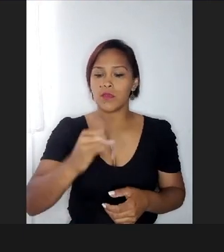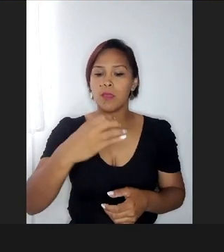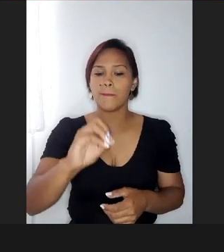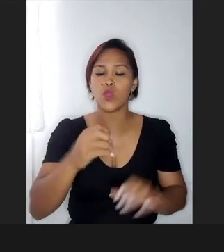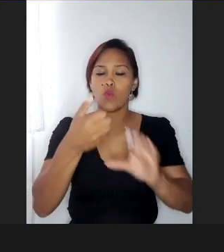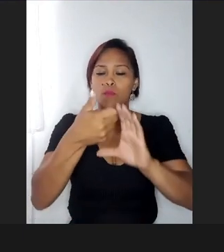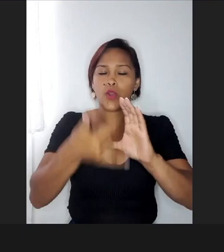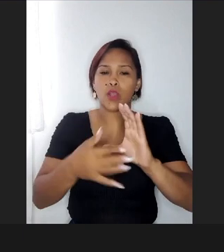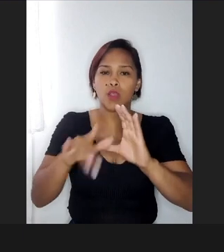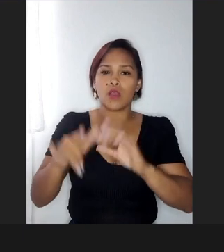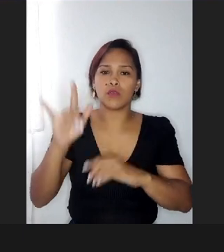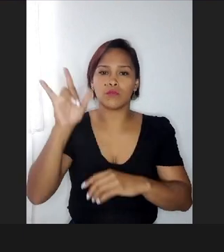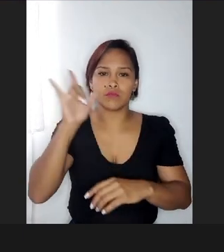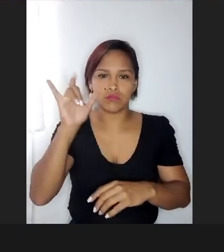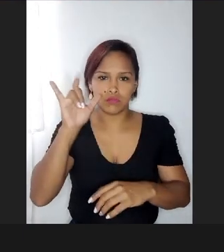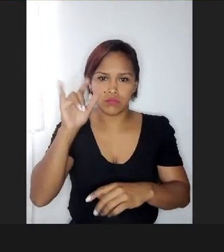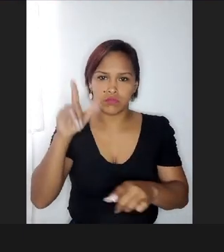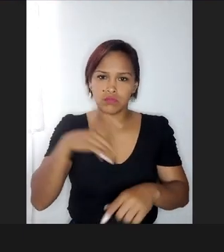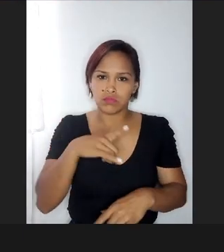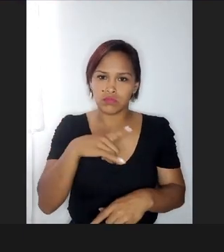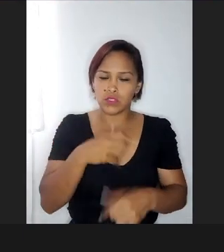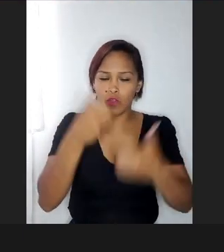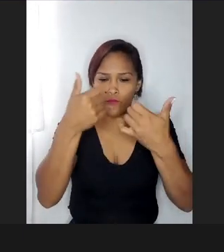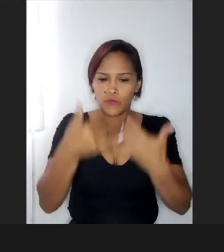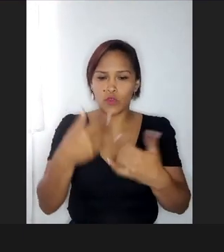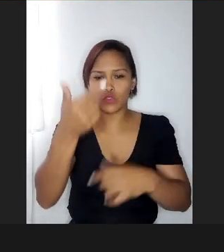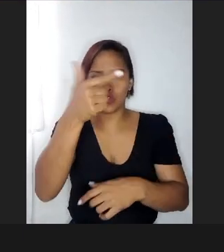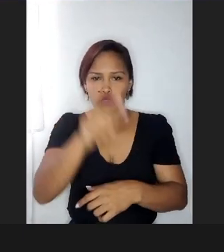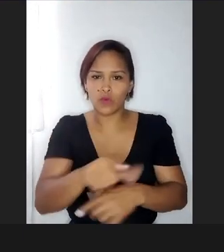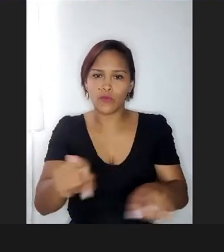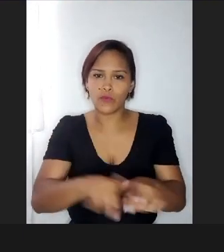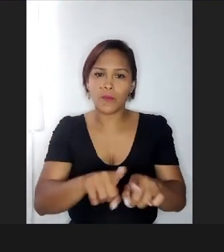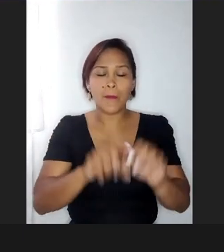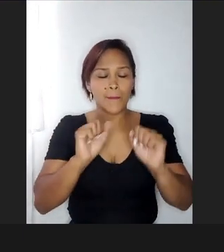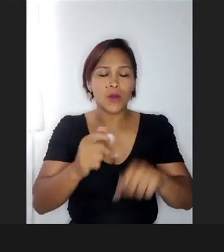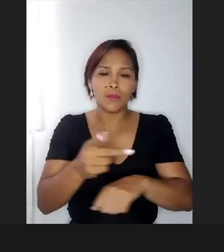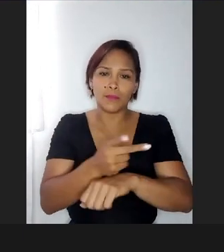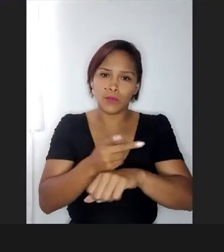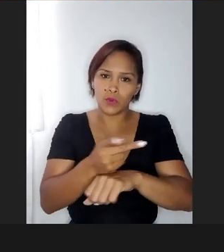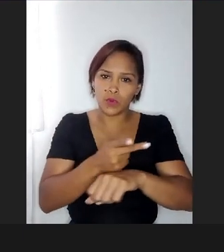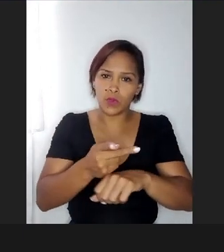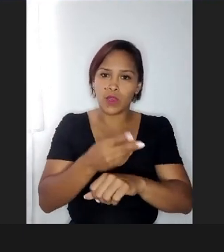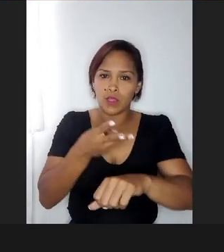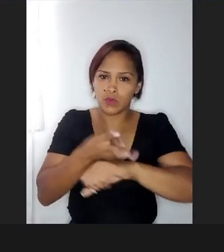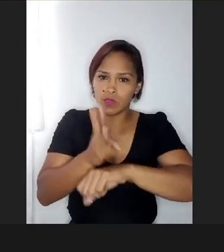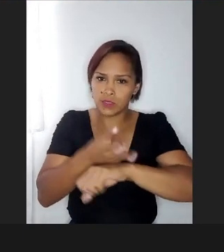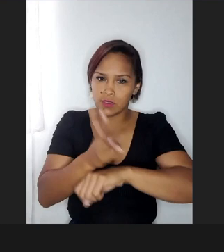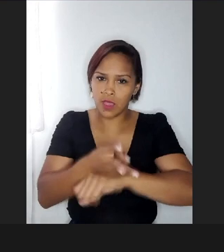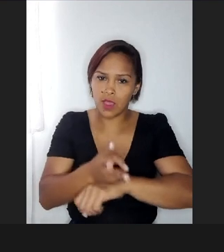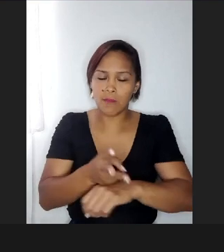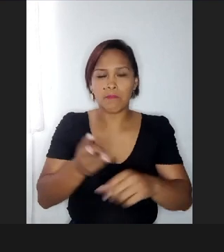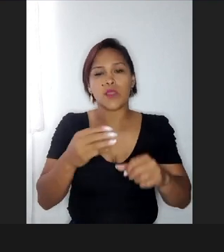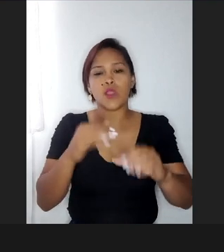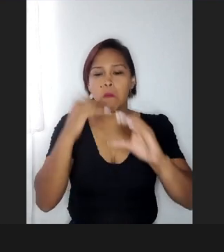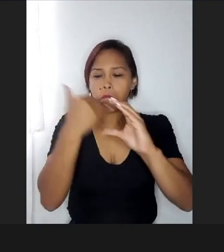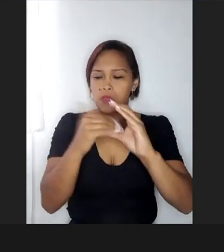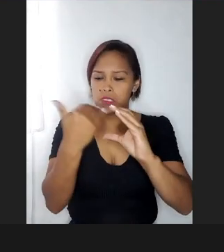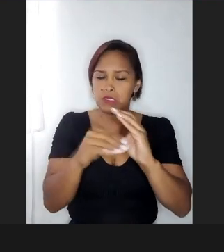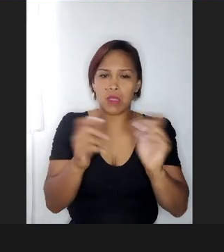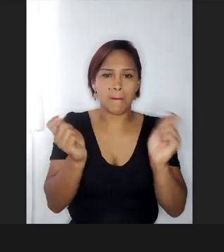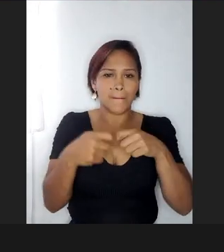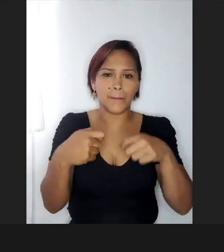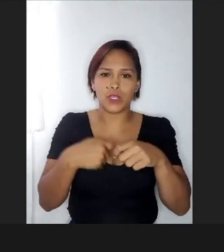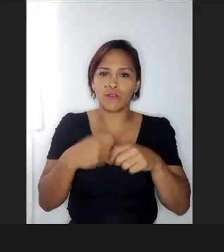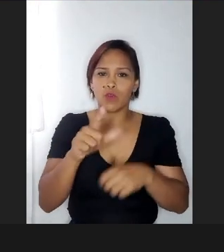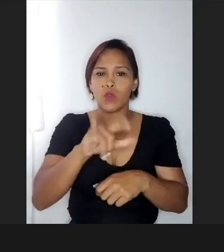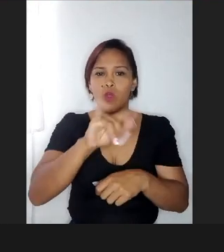se não tiver, eu vou, vou, vou colocar de volta, mas pode me procurar no WhatsApp, ou me mandar uma mensagem, eu vou colocar o link